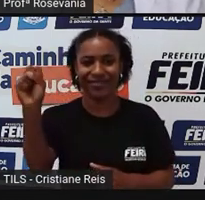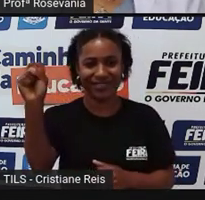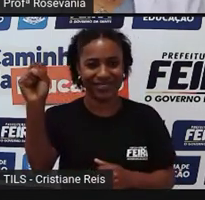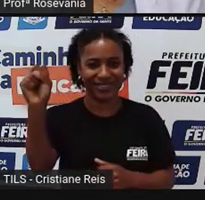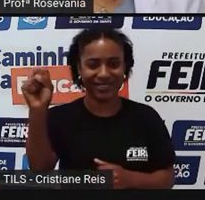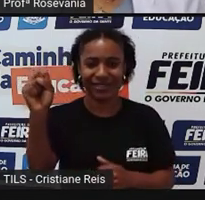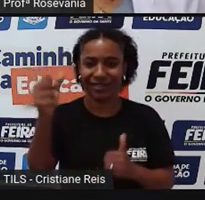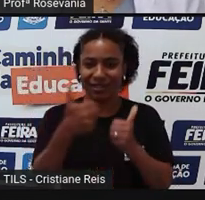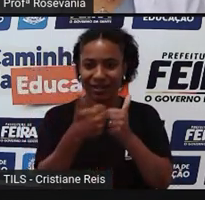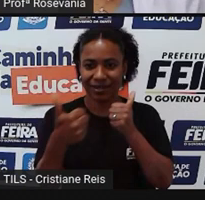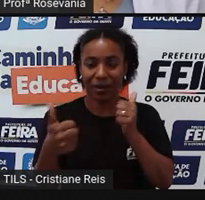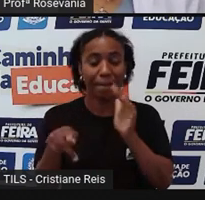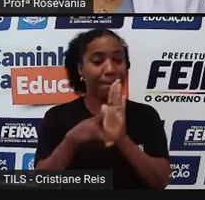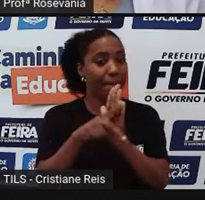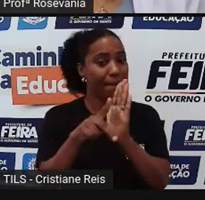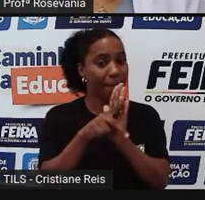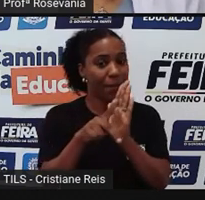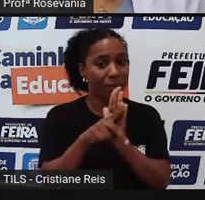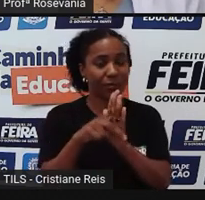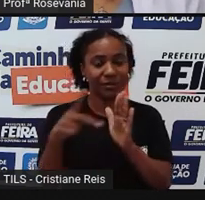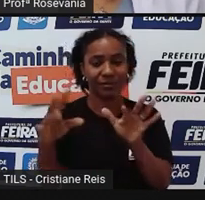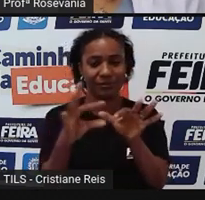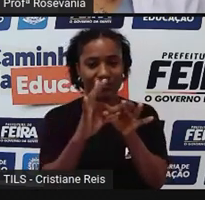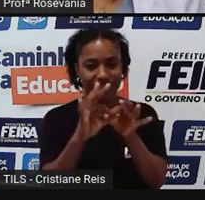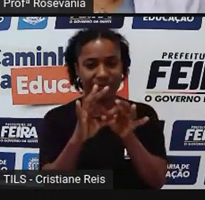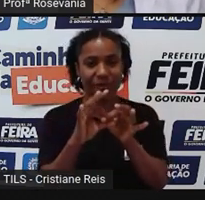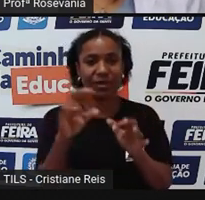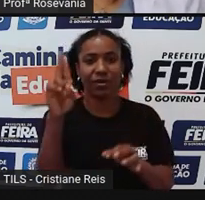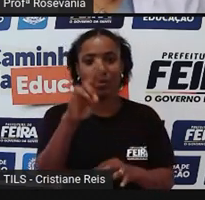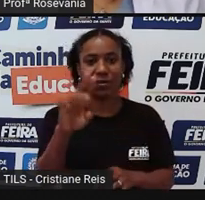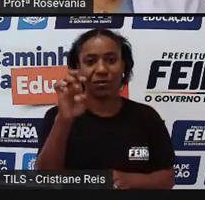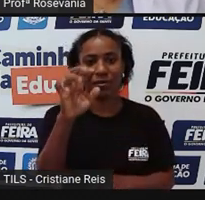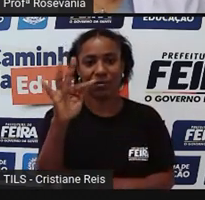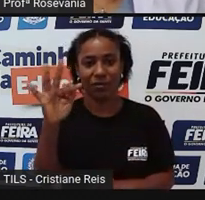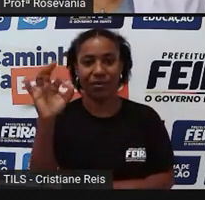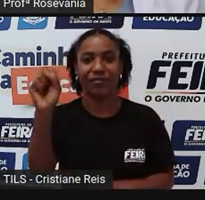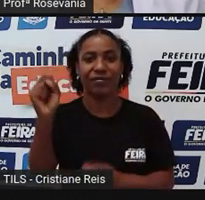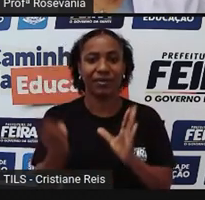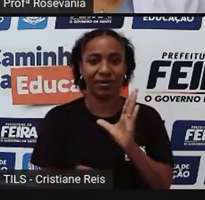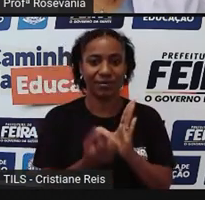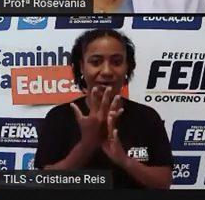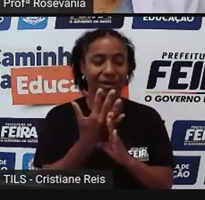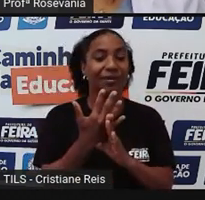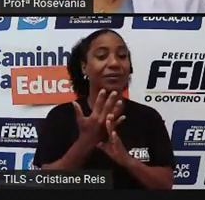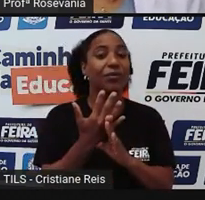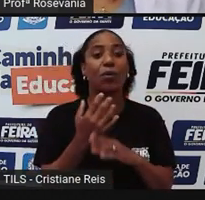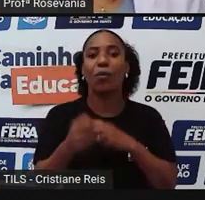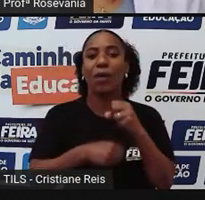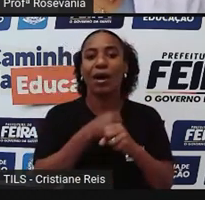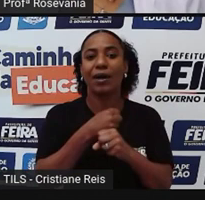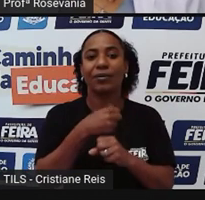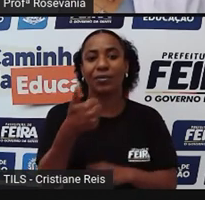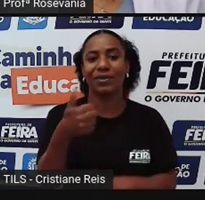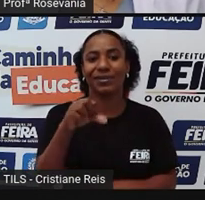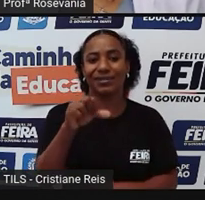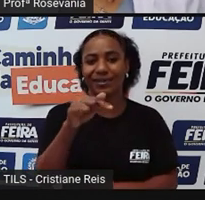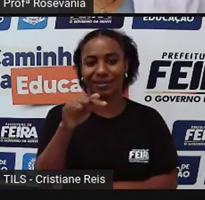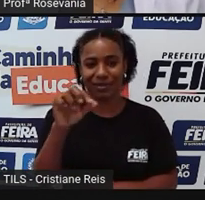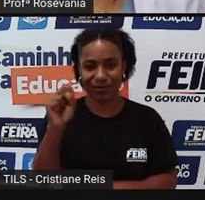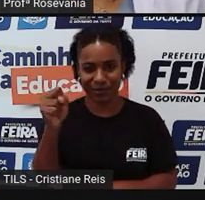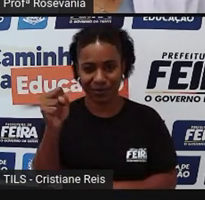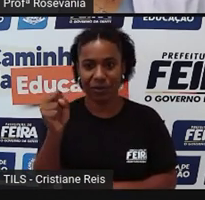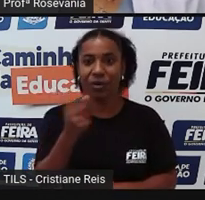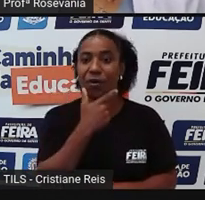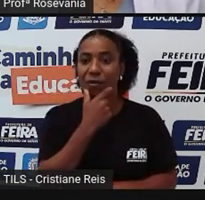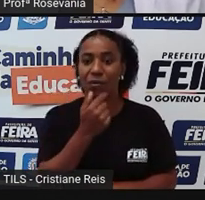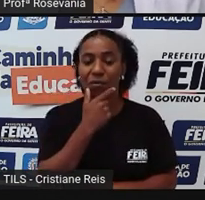no caso, pertence à UEPES, e inaugurado em 30 de junho de 1978, foi construído pelo Lions